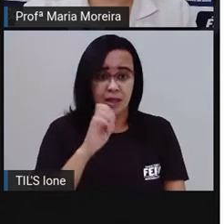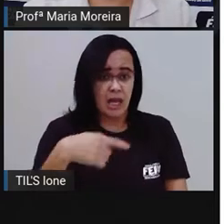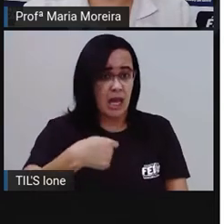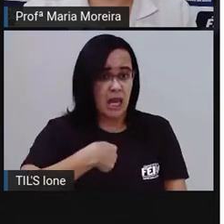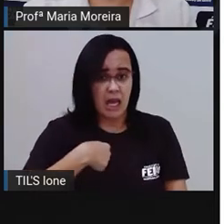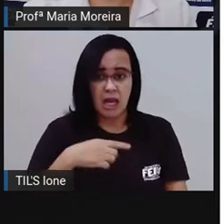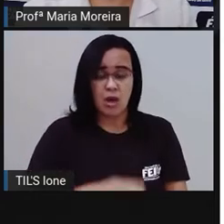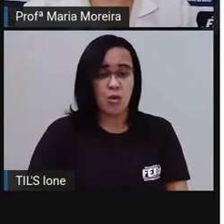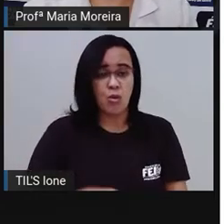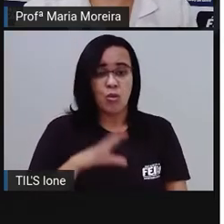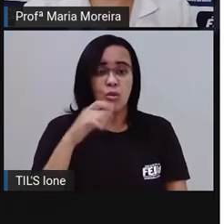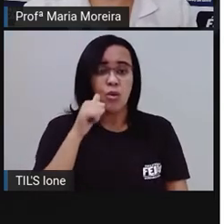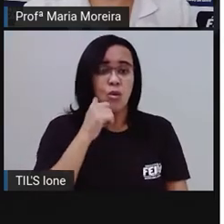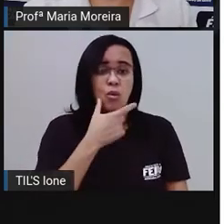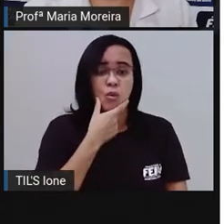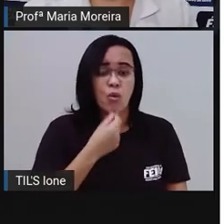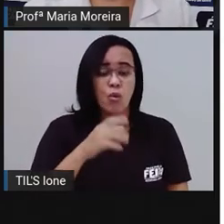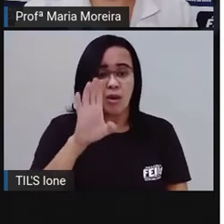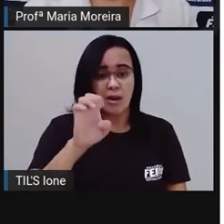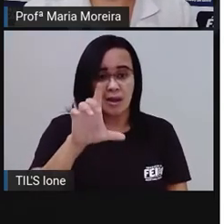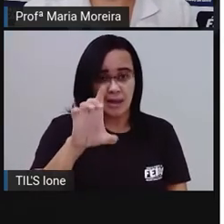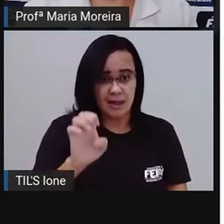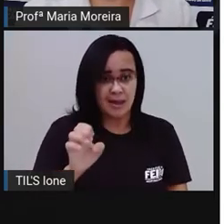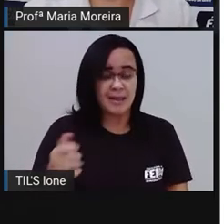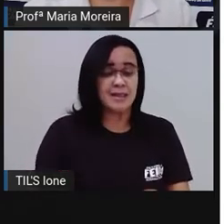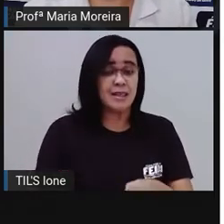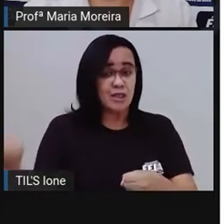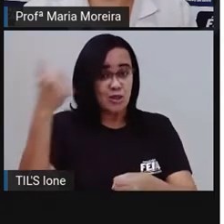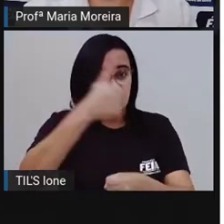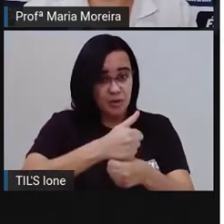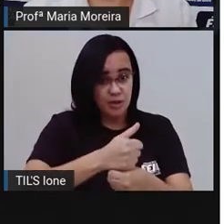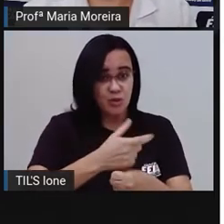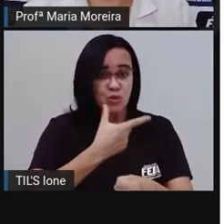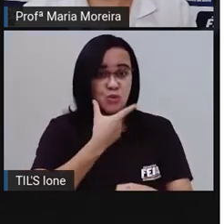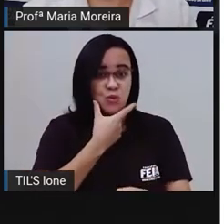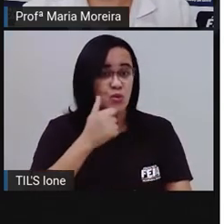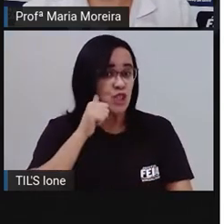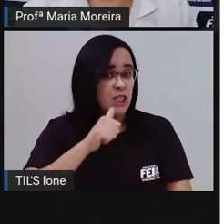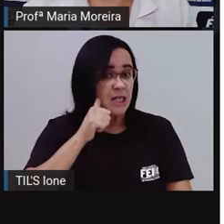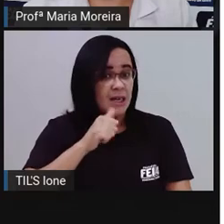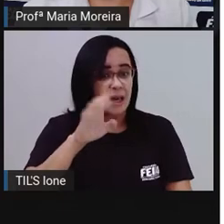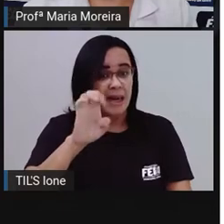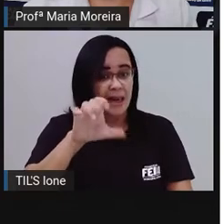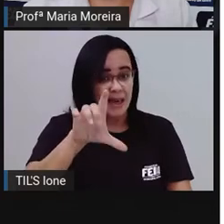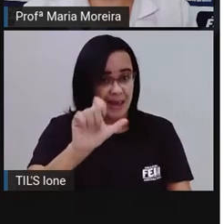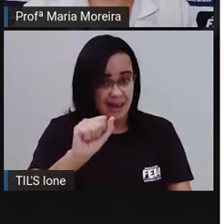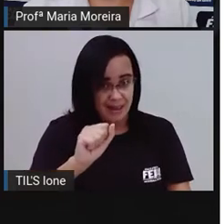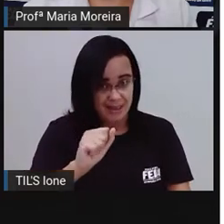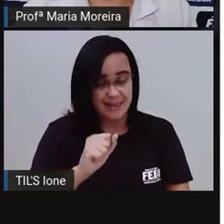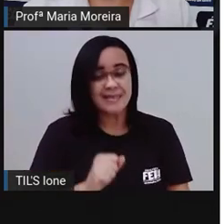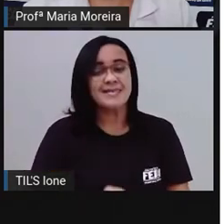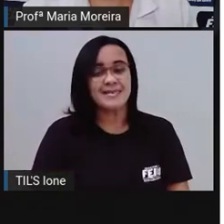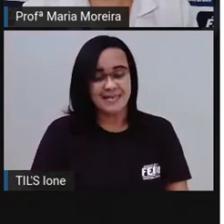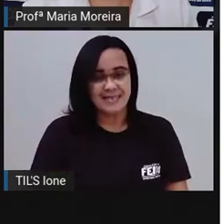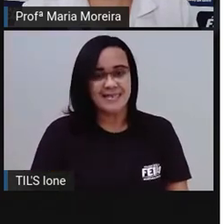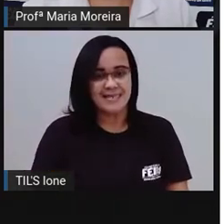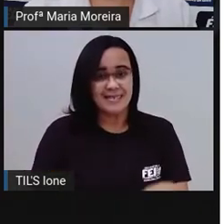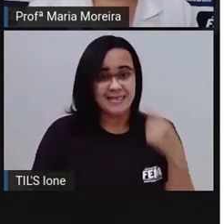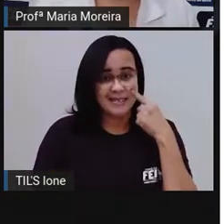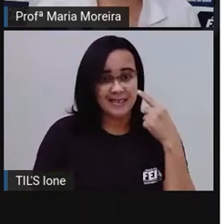Então, eu vou botar o quê? Ela. Ela. Vamos lá. Próximo. Ops, pulei uma.